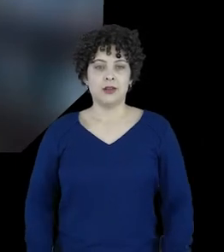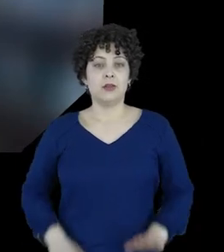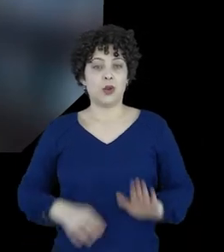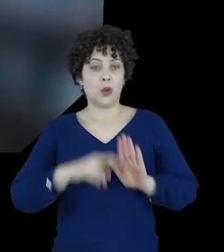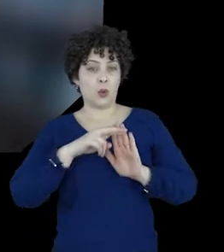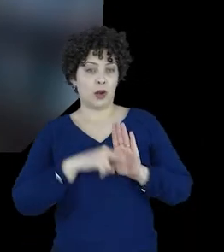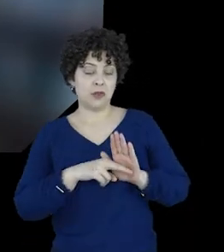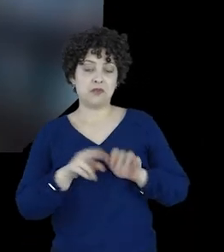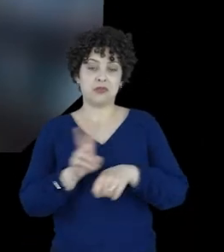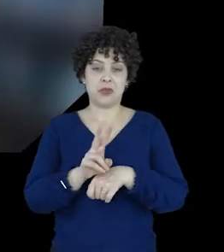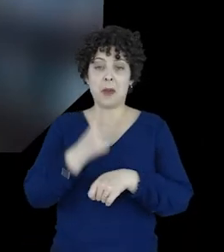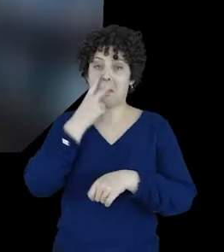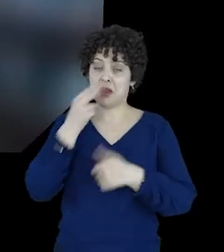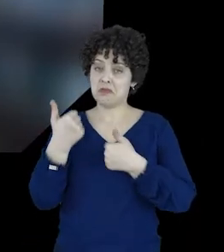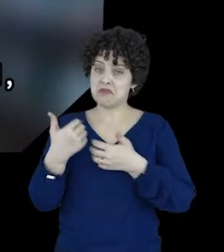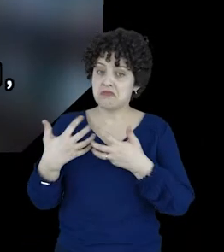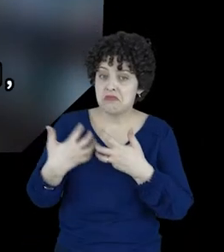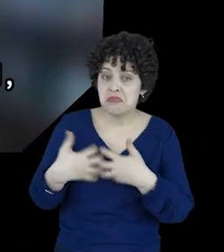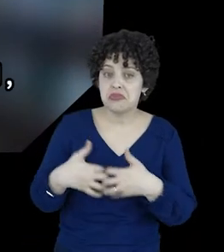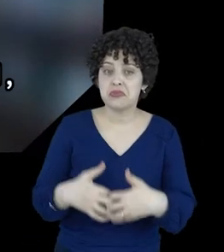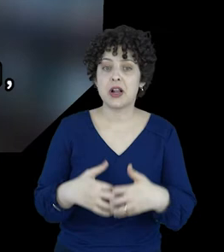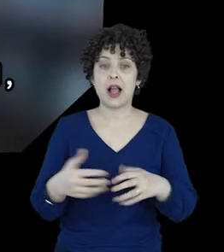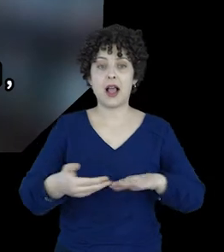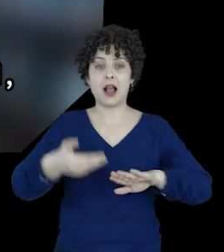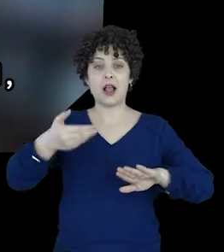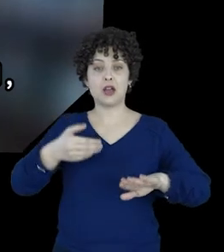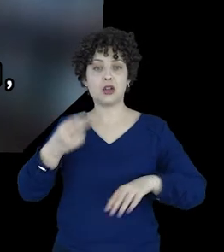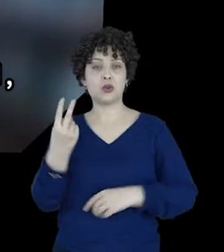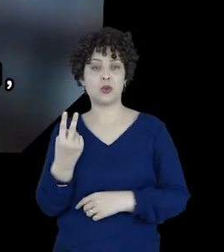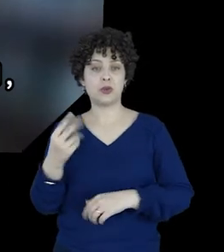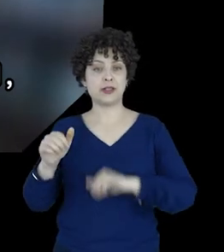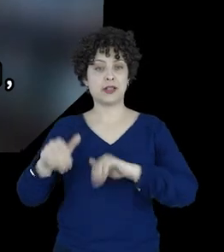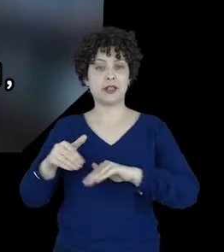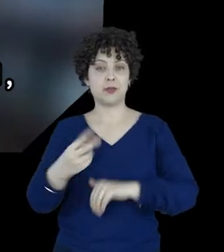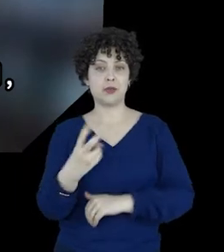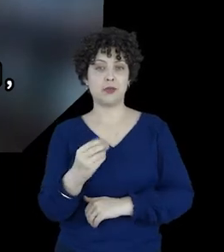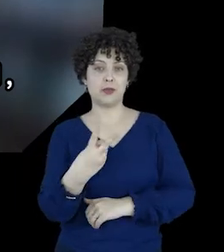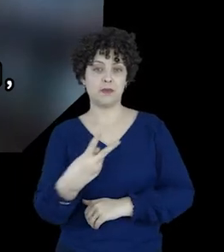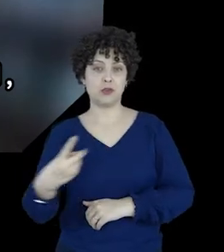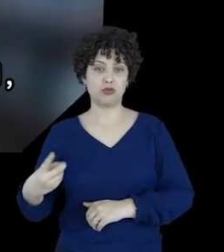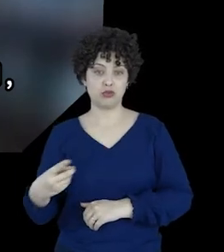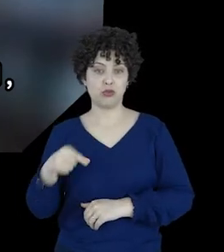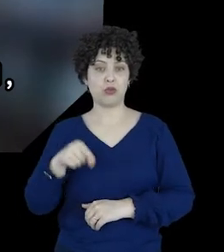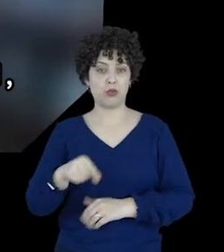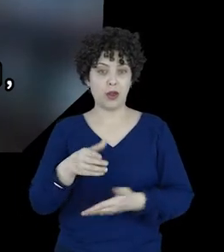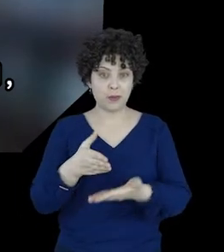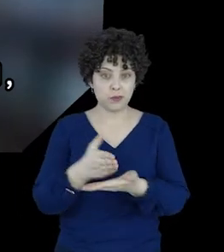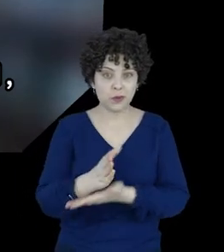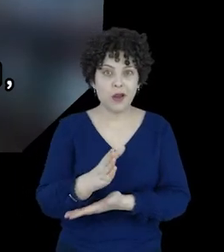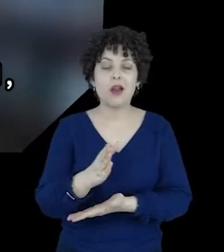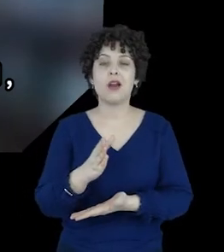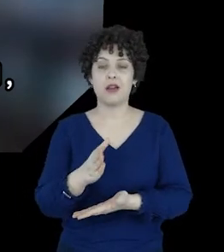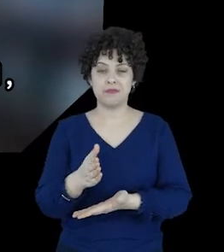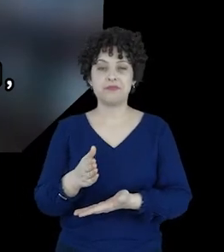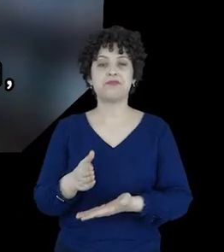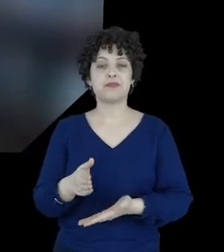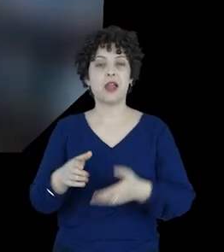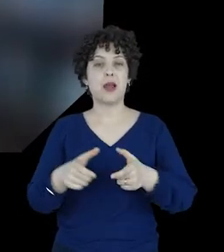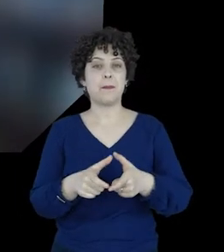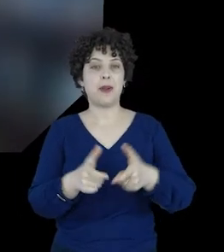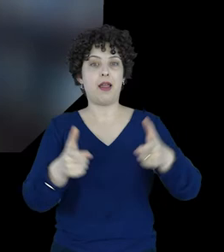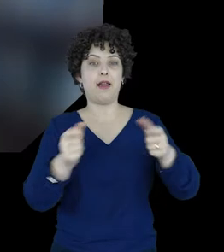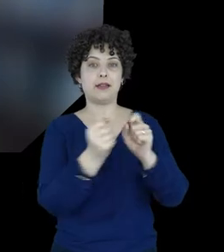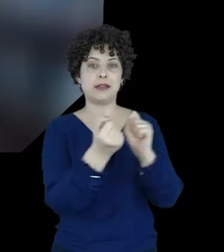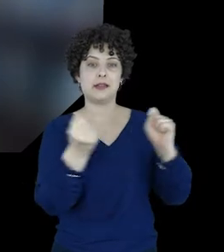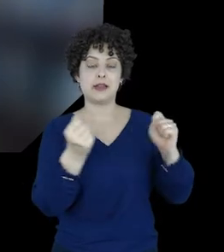O regulamento parece funcionar. Antecipando-se ao dia 2 de setembro de 2021, quando o código entrou em vigor, grandes